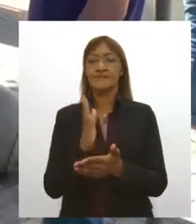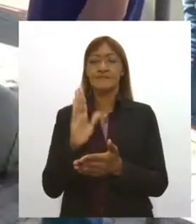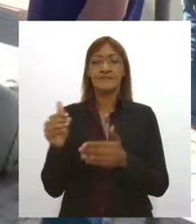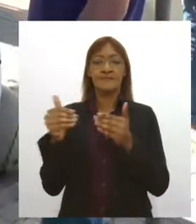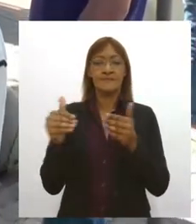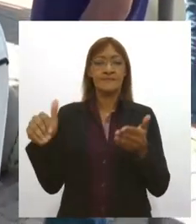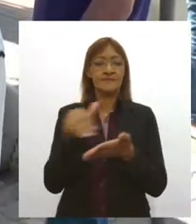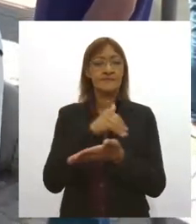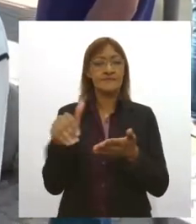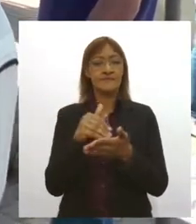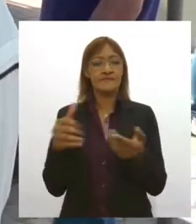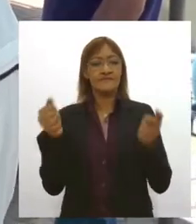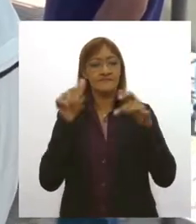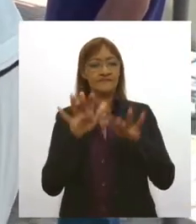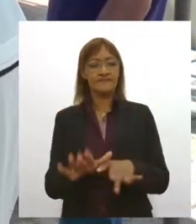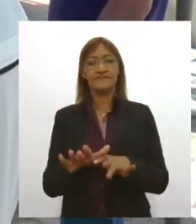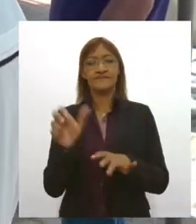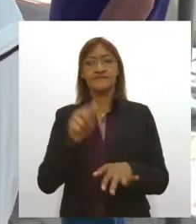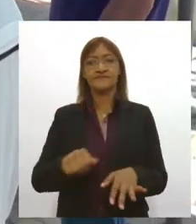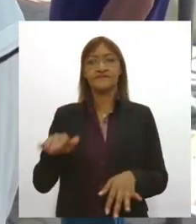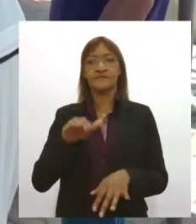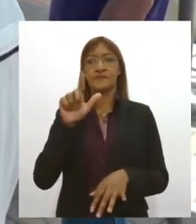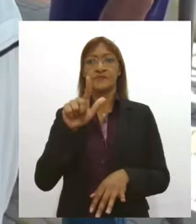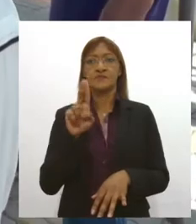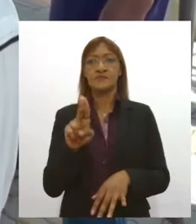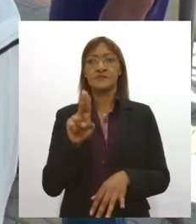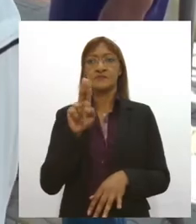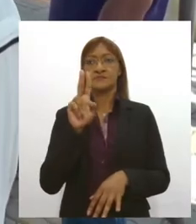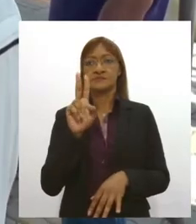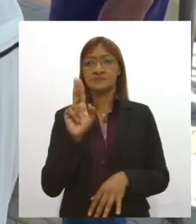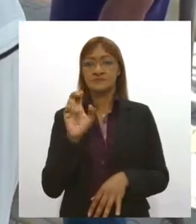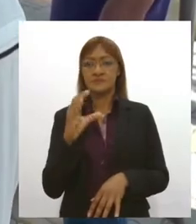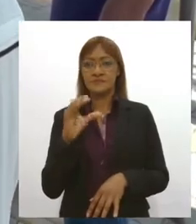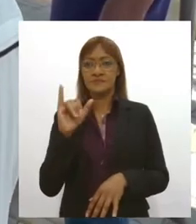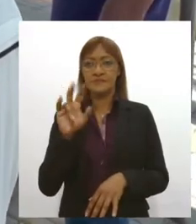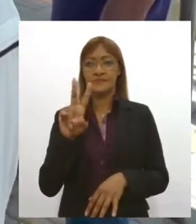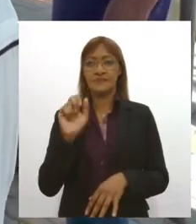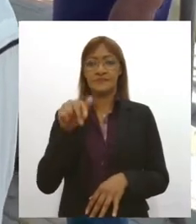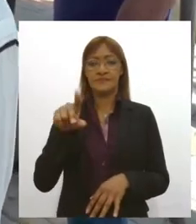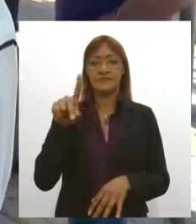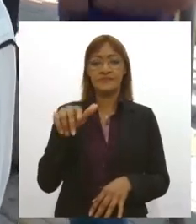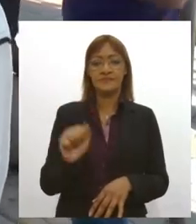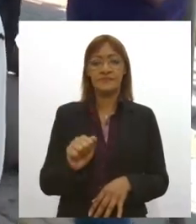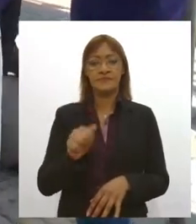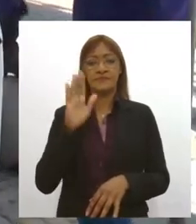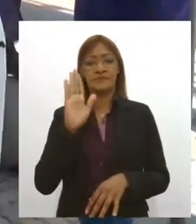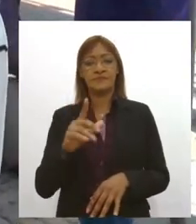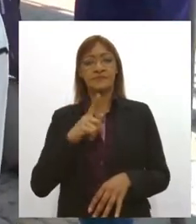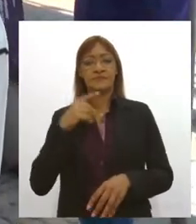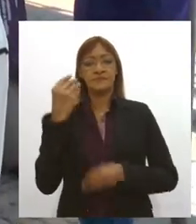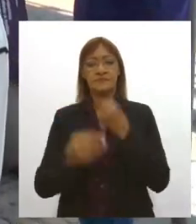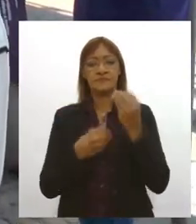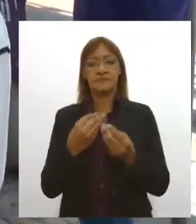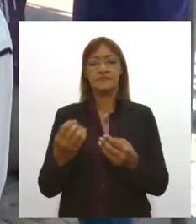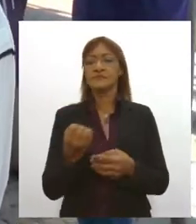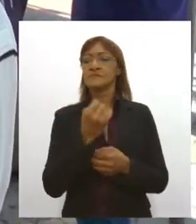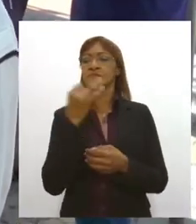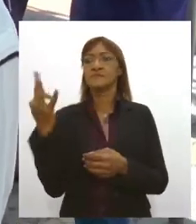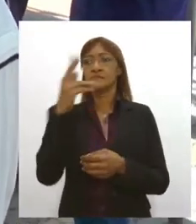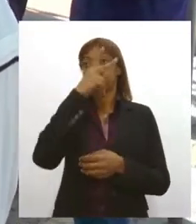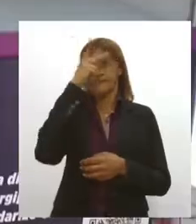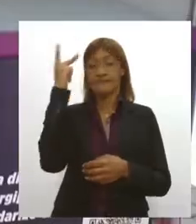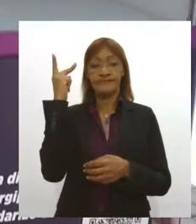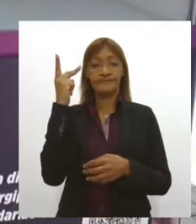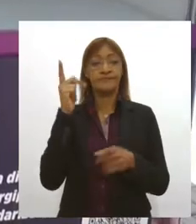Inclusão e Assistência Social, Lucivanda Rodrigues, a Solidarize-se está sendo ampliada, porque o número de pessoas necessitadas também